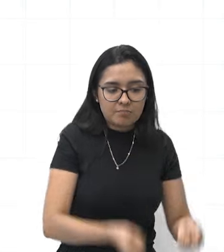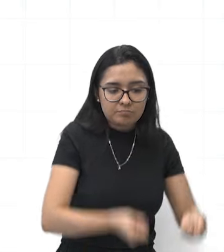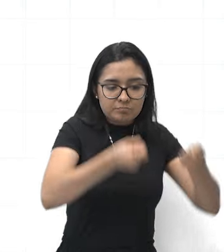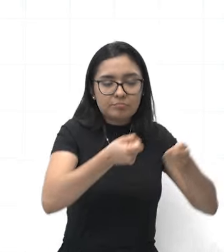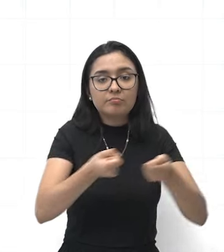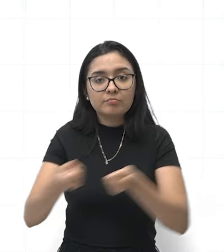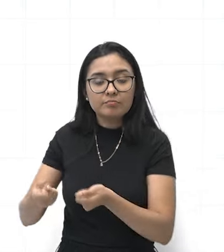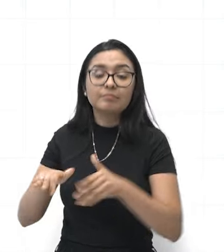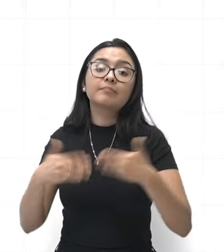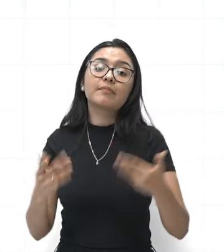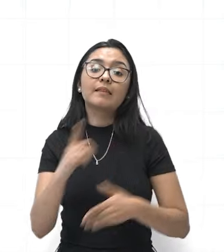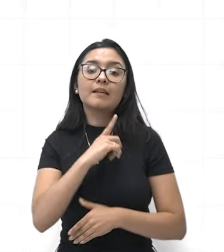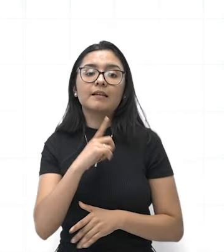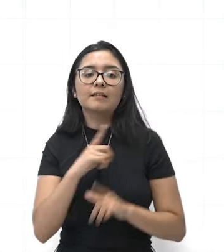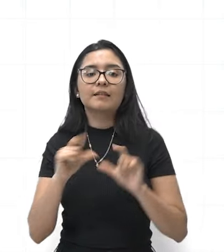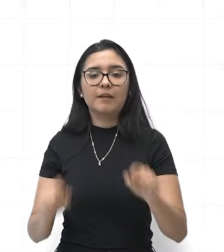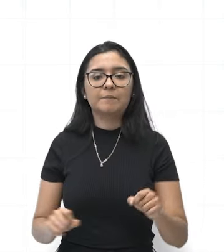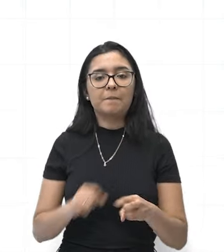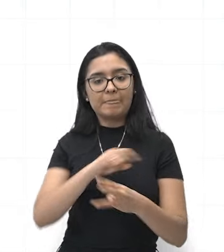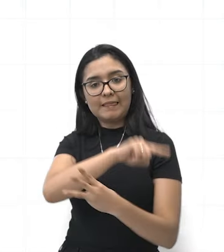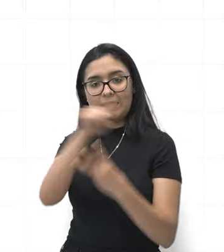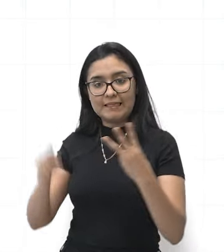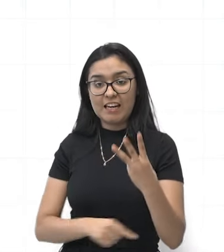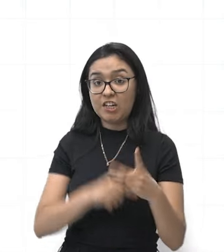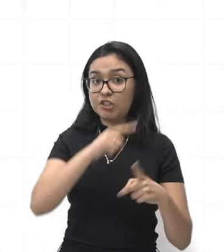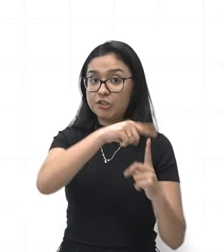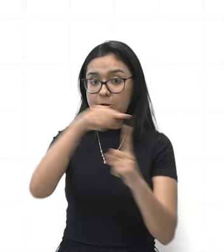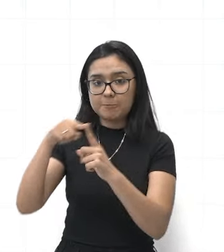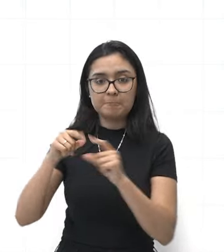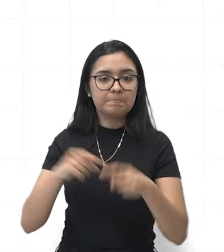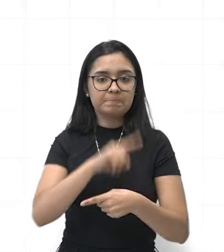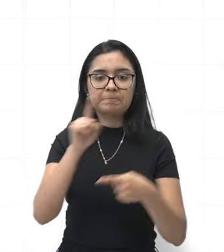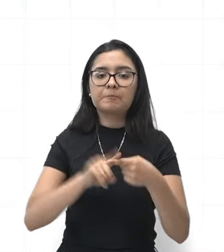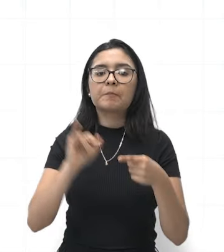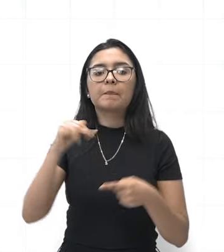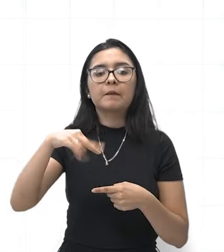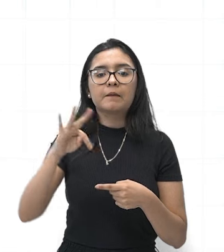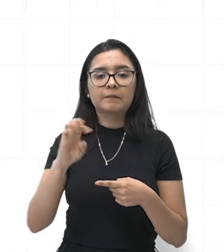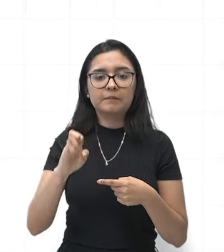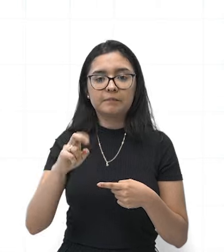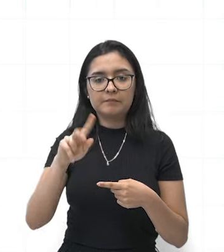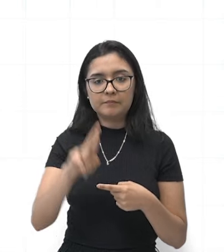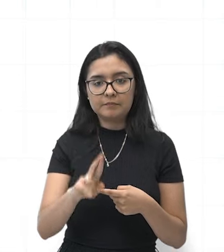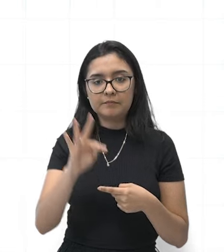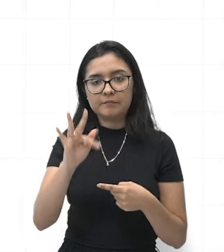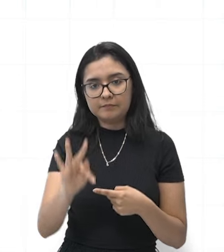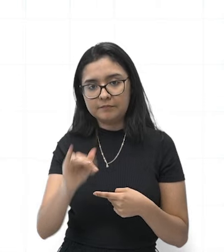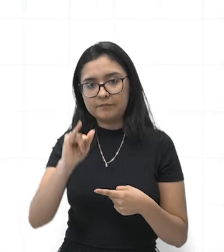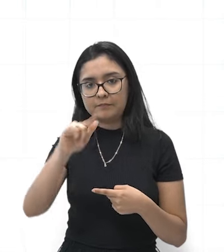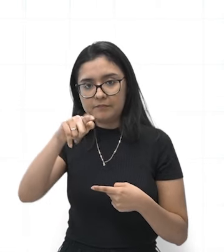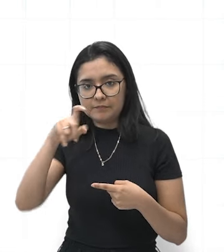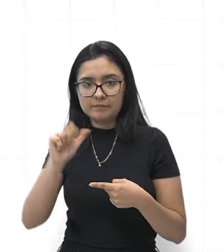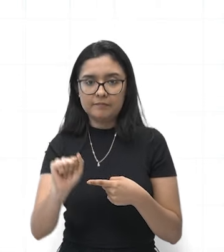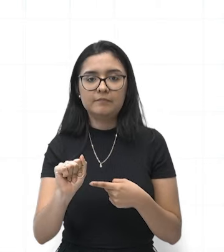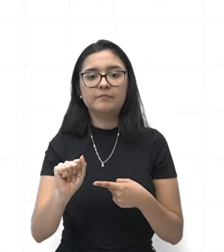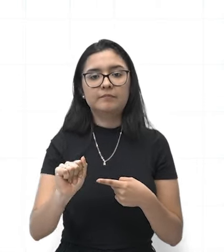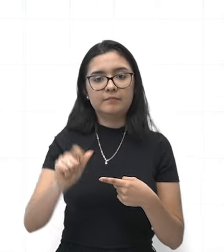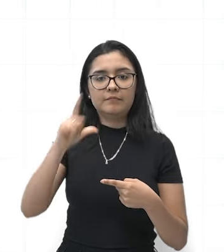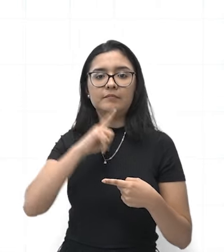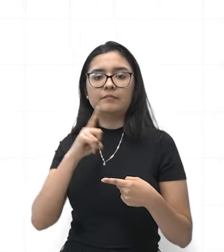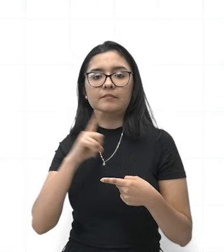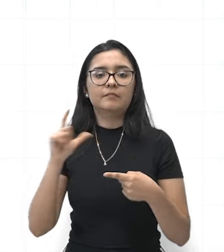é o quê? A interfixa, certo? Interfixa. Nós vamos ter aqui um ponto.